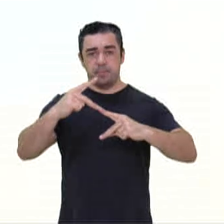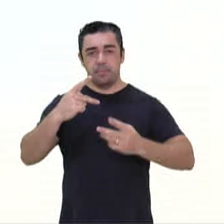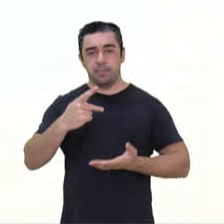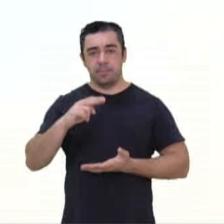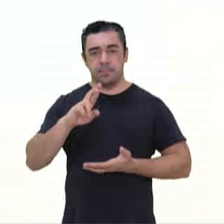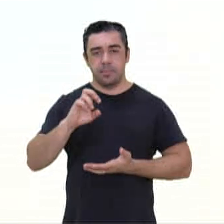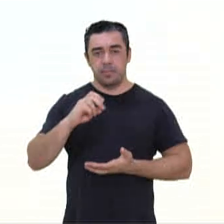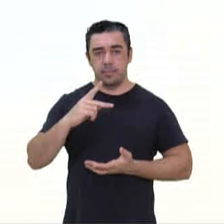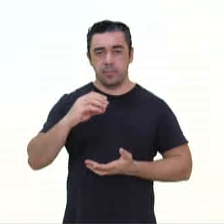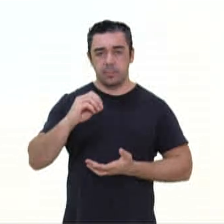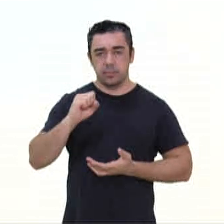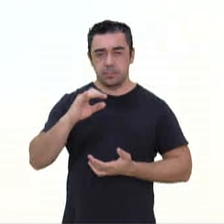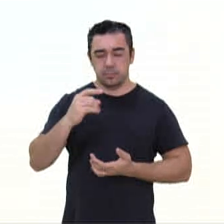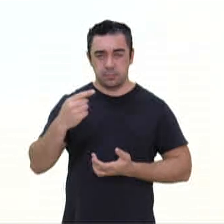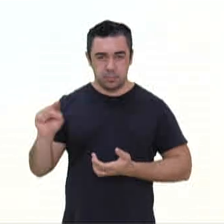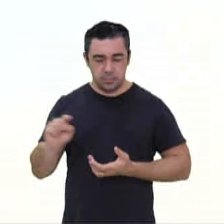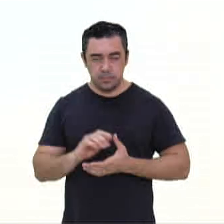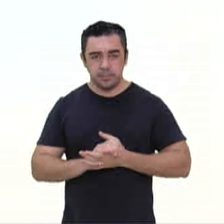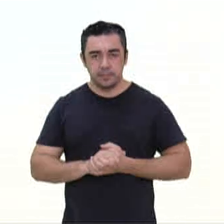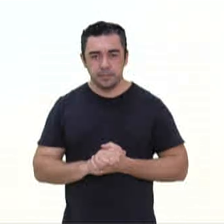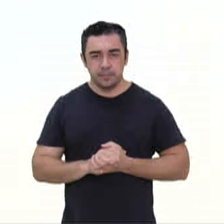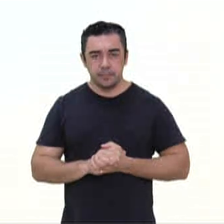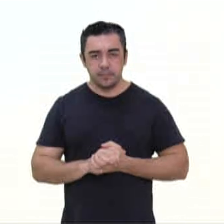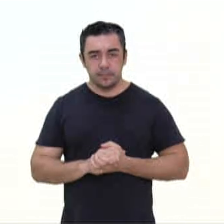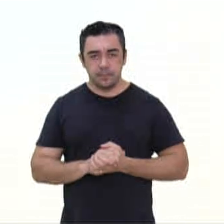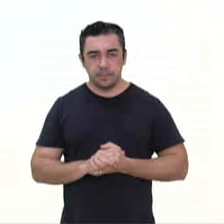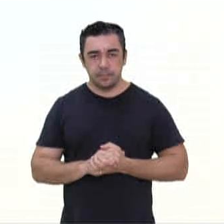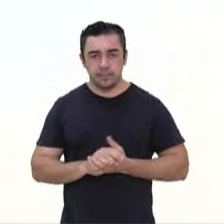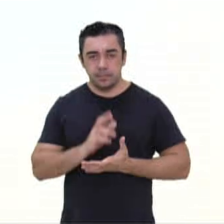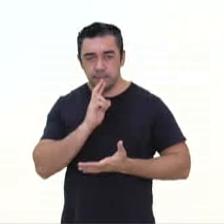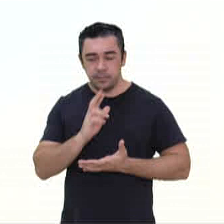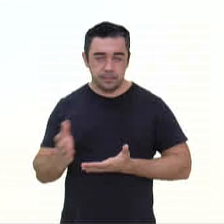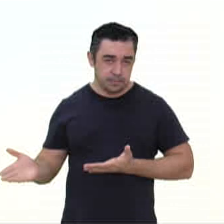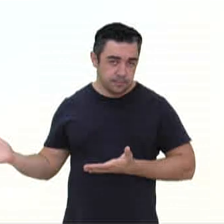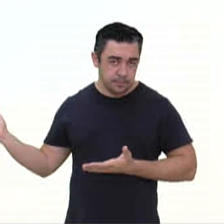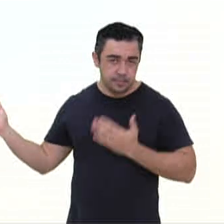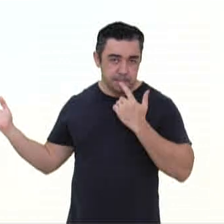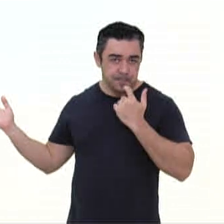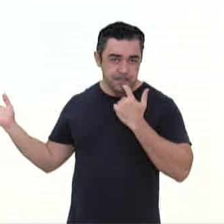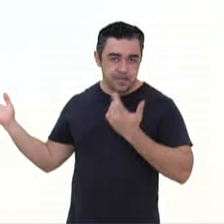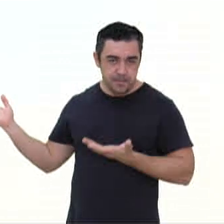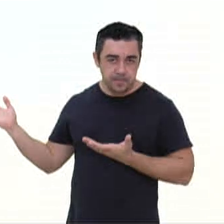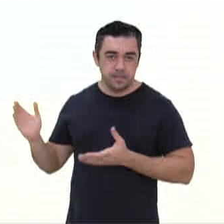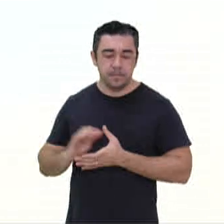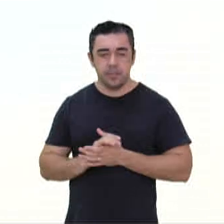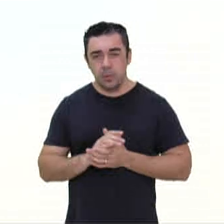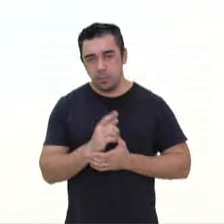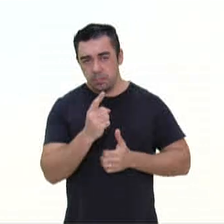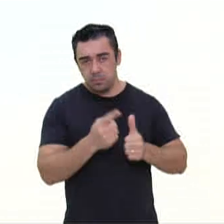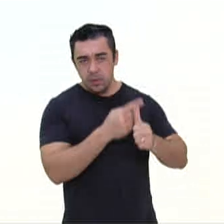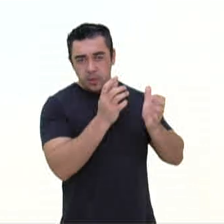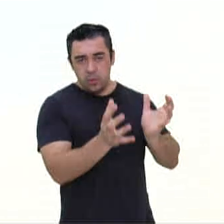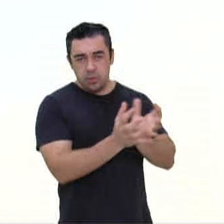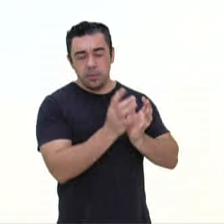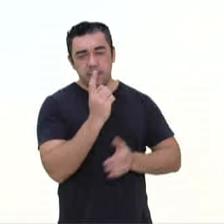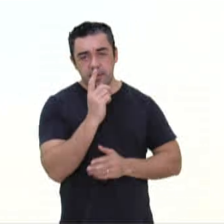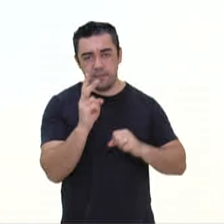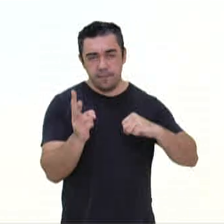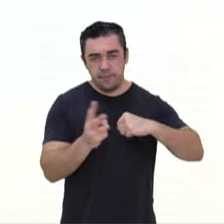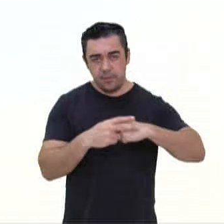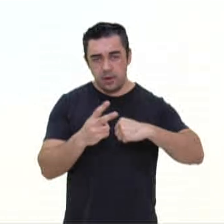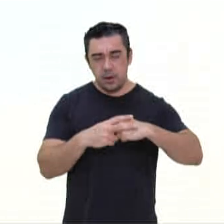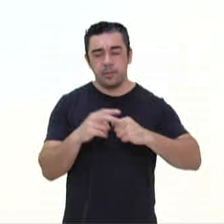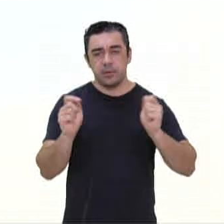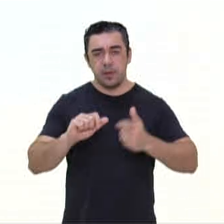Que é muito trabalhada nas regiões verbais. Então, a resposta. As palavras do primeiro grupo são verbos, pois podem ser conjugadas em